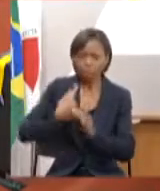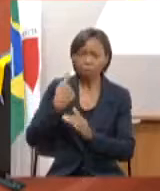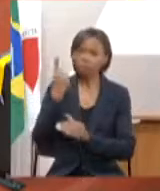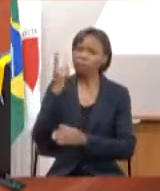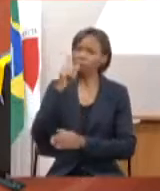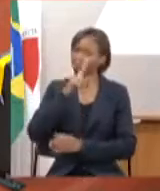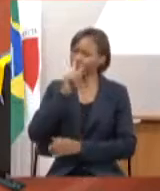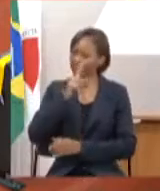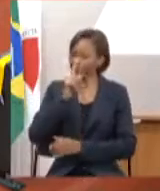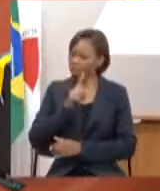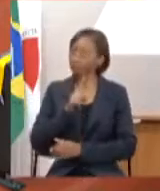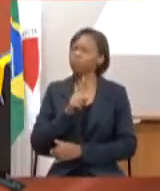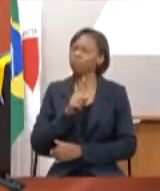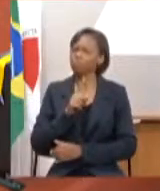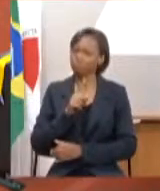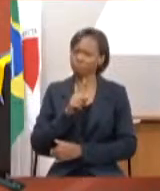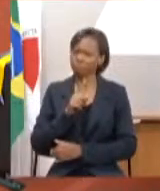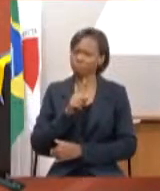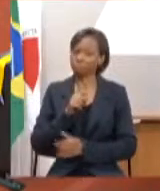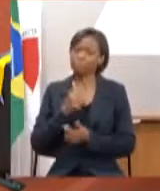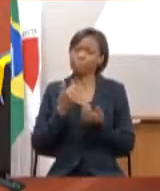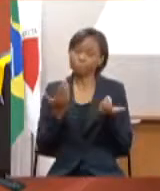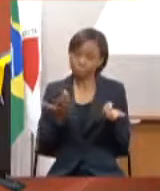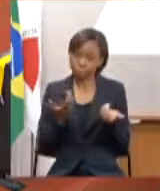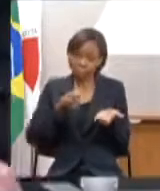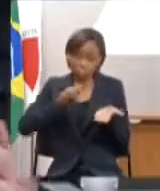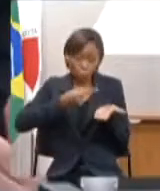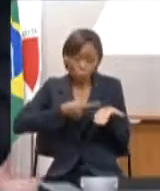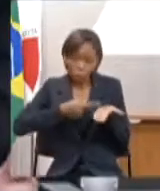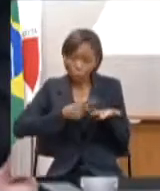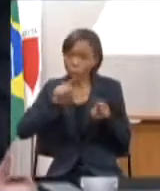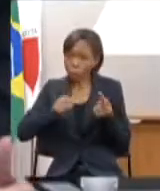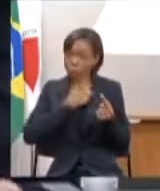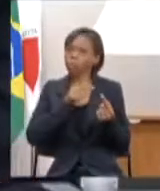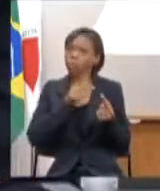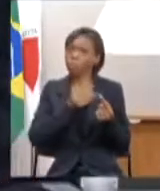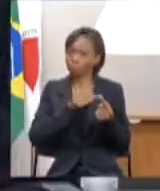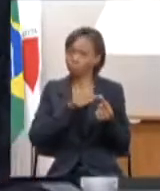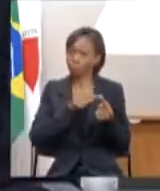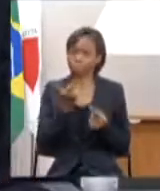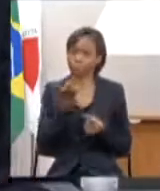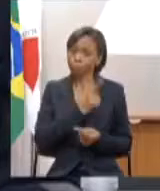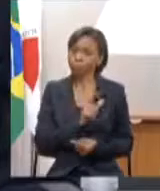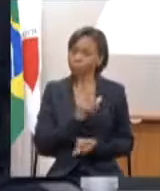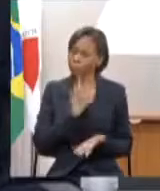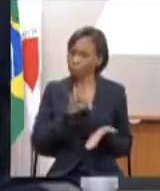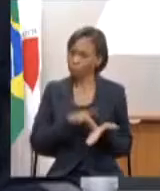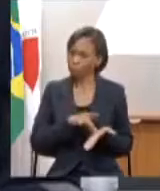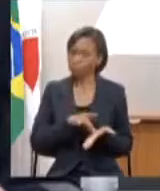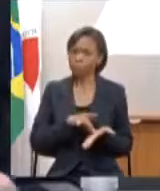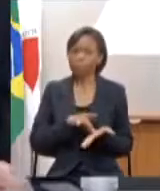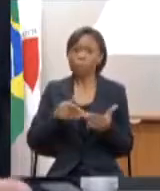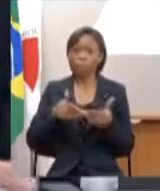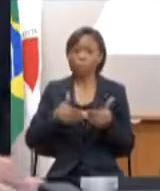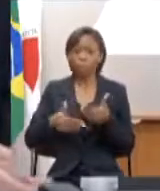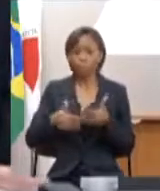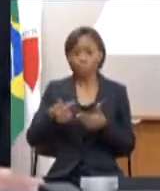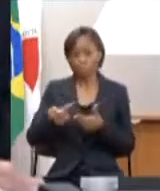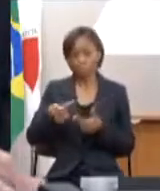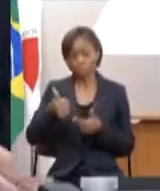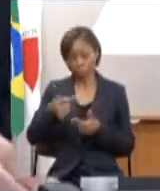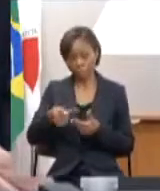do acordo no dia 17 de novembro uma vez aparentemente